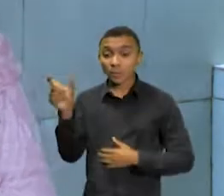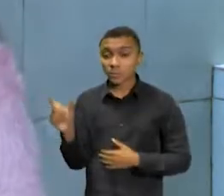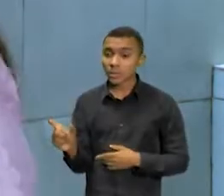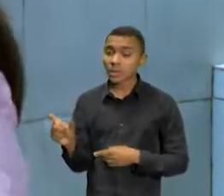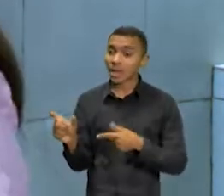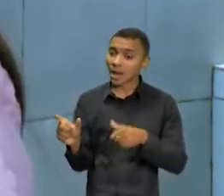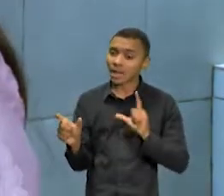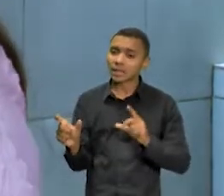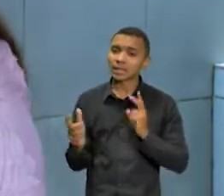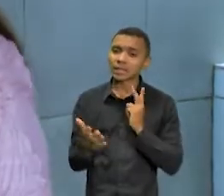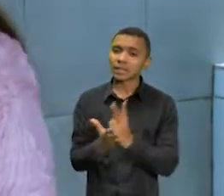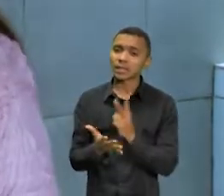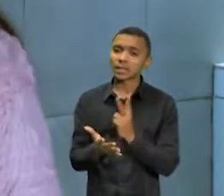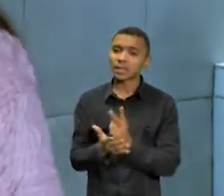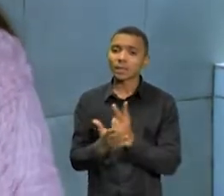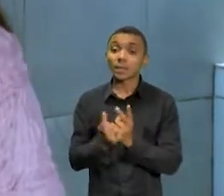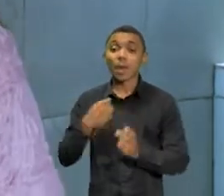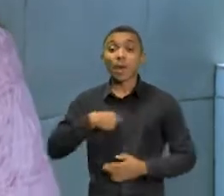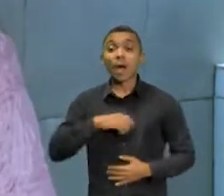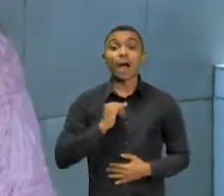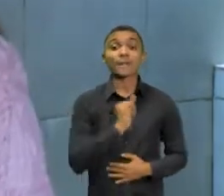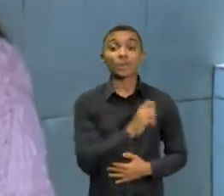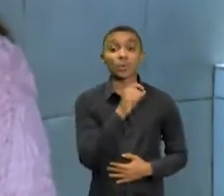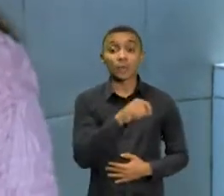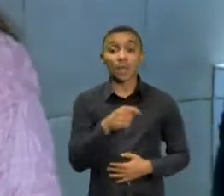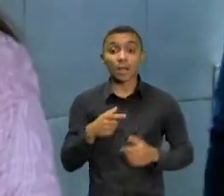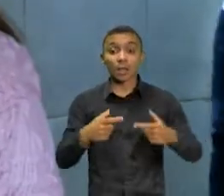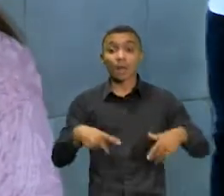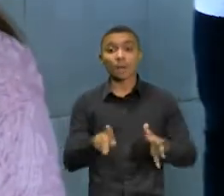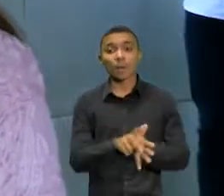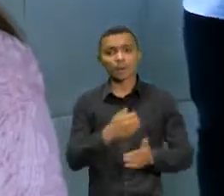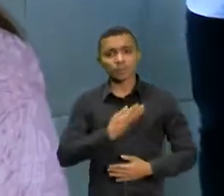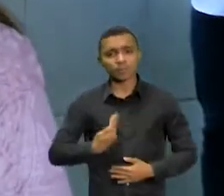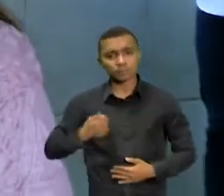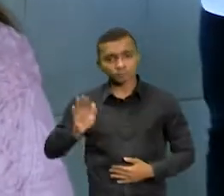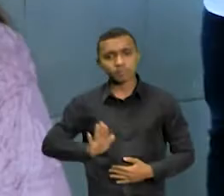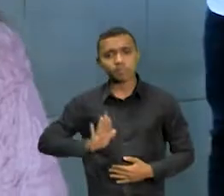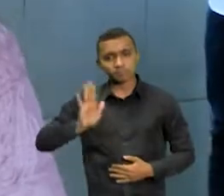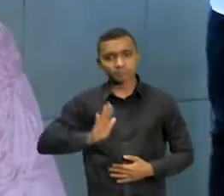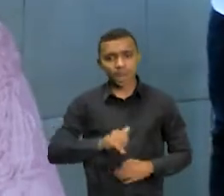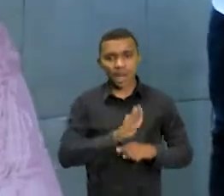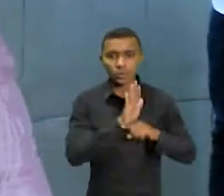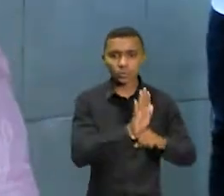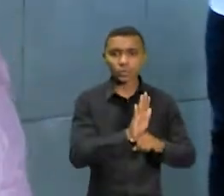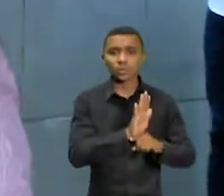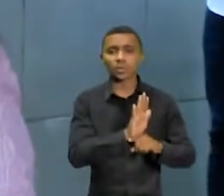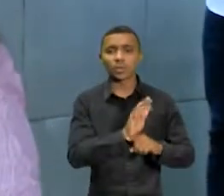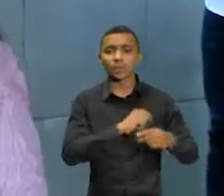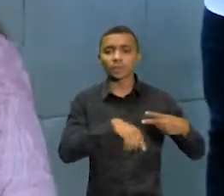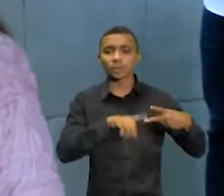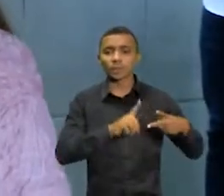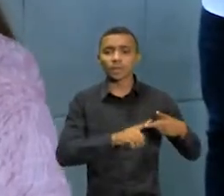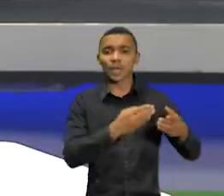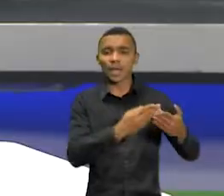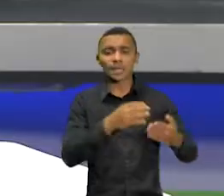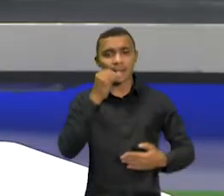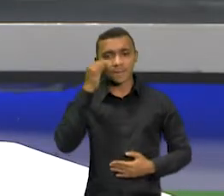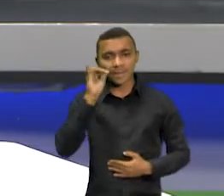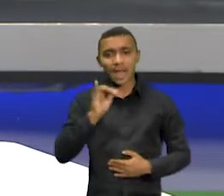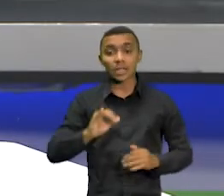e dizer que os equipamentos e os órgãos públicos estão à disposição para auxiliá-la e para que ela deixe de ser uma vítima.